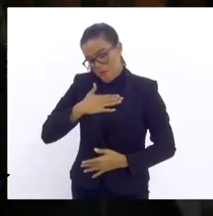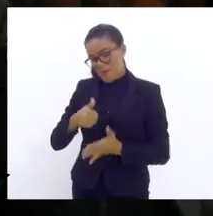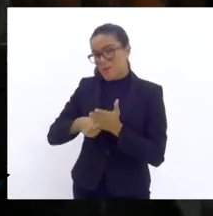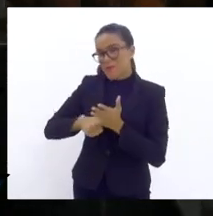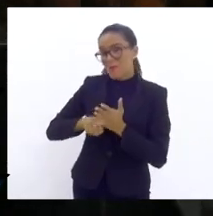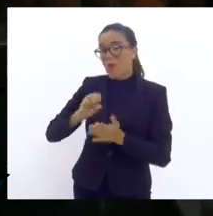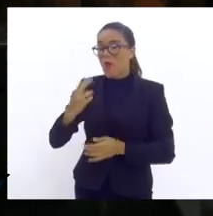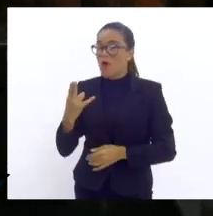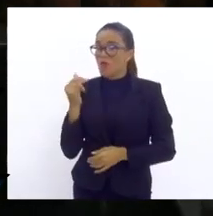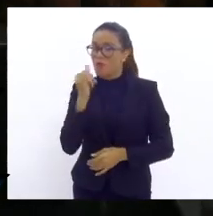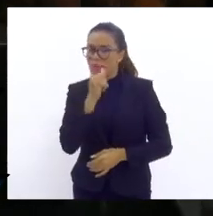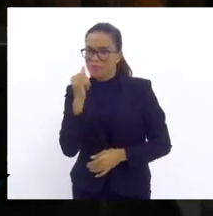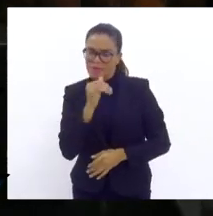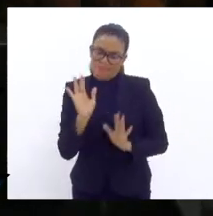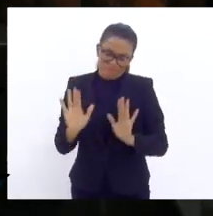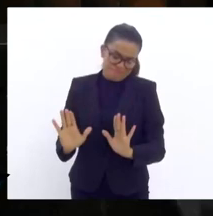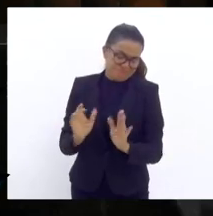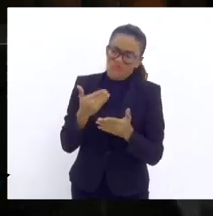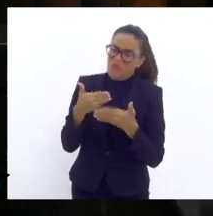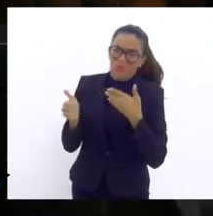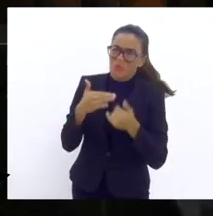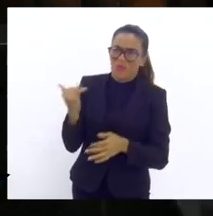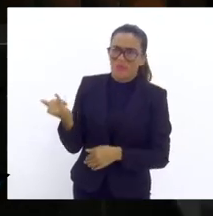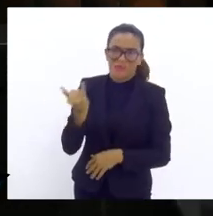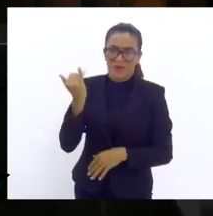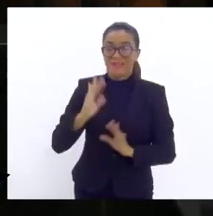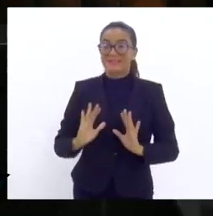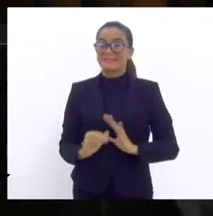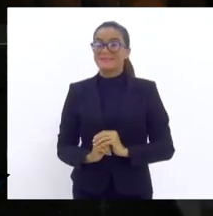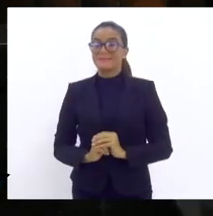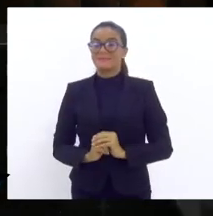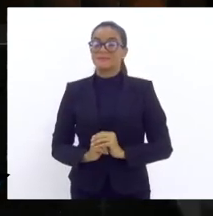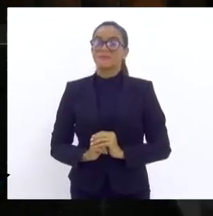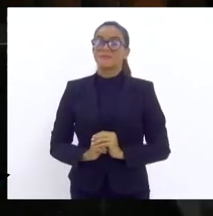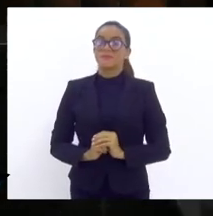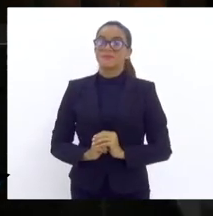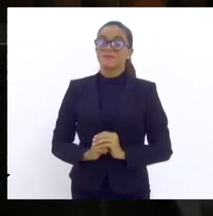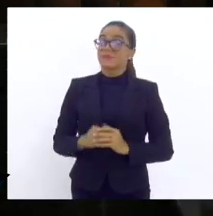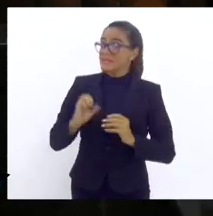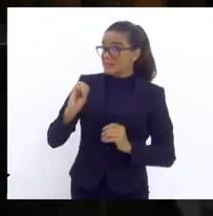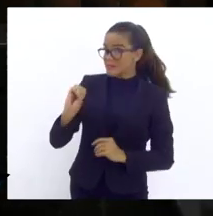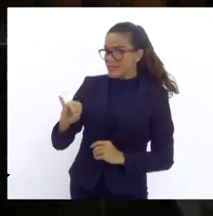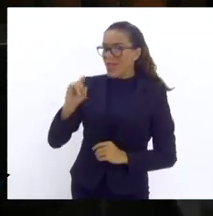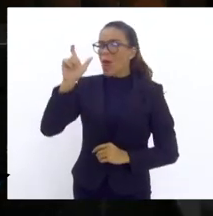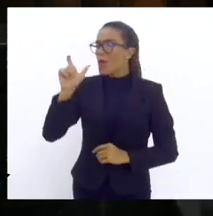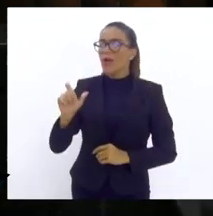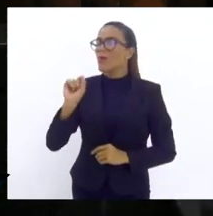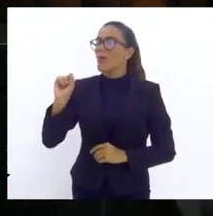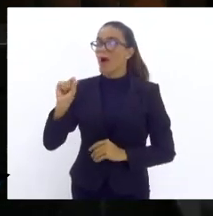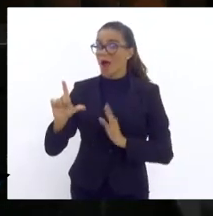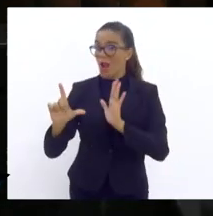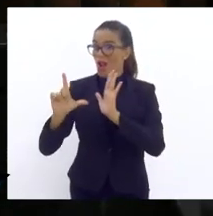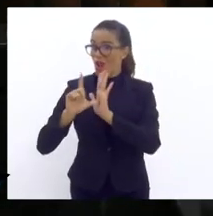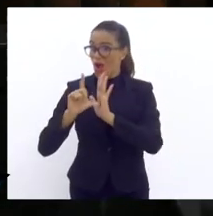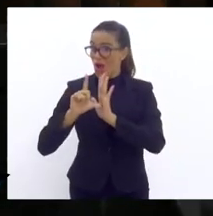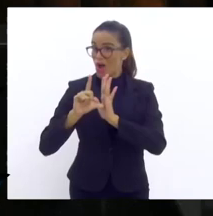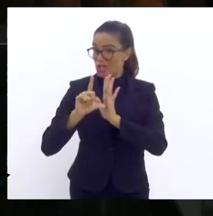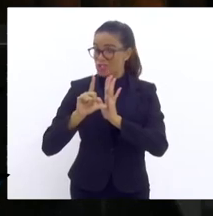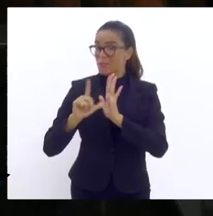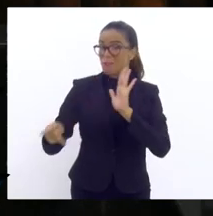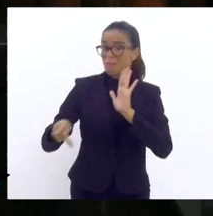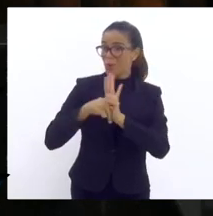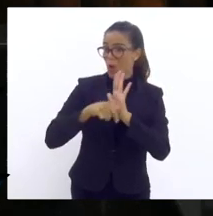Fluminense, enfim, não importa. Olha, se é uma loja estendida do clube,